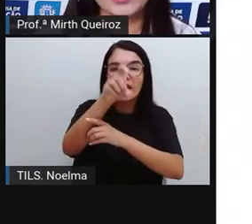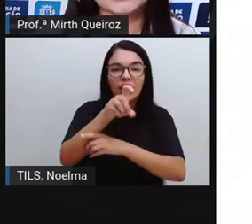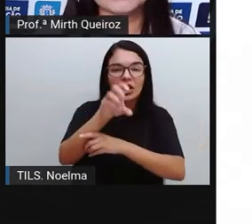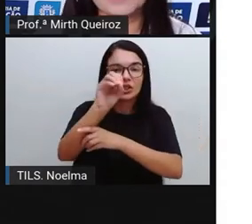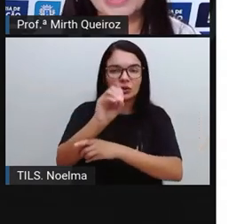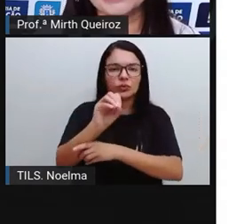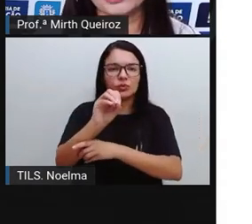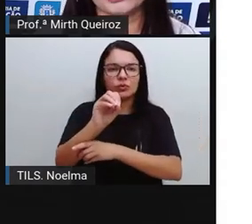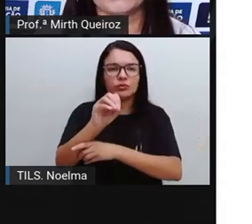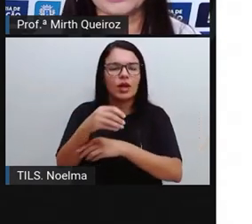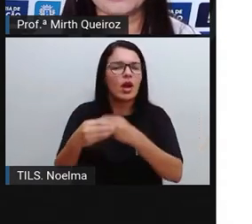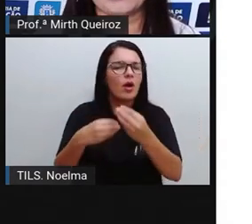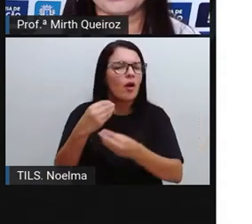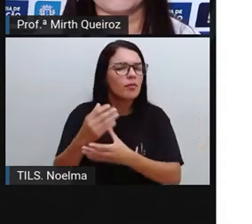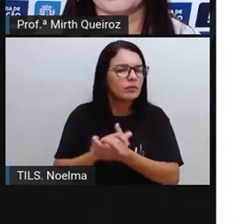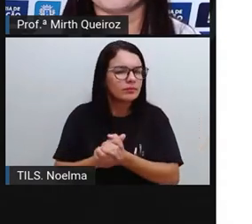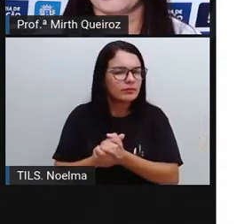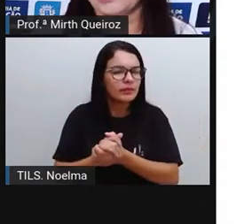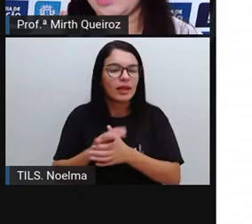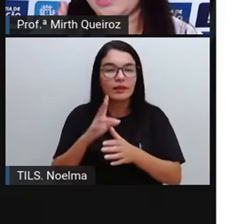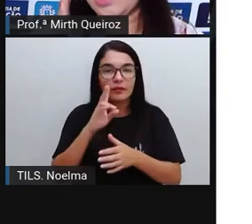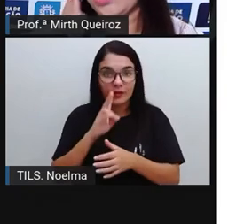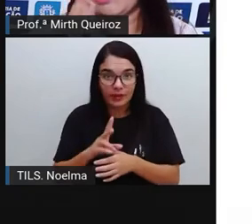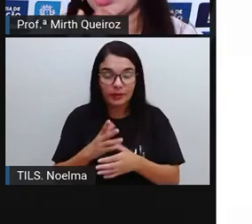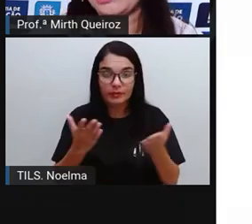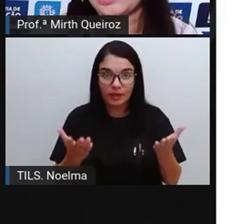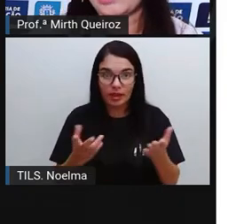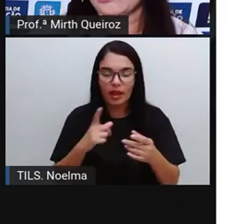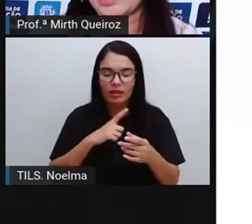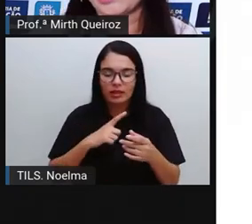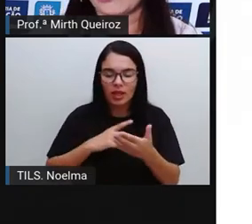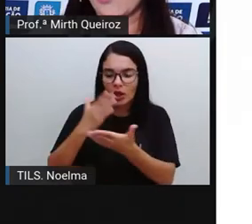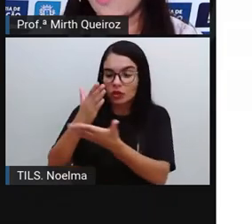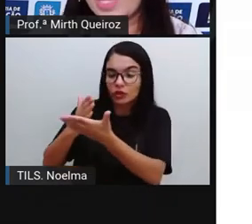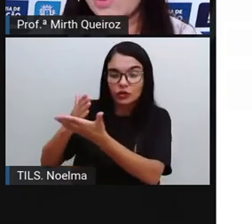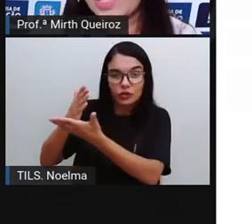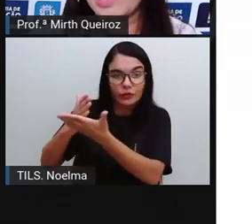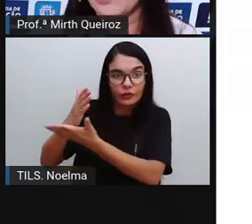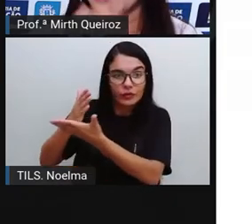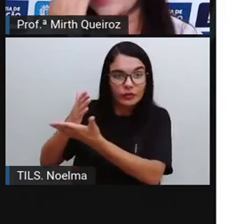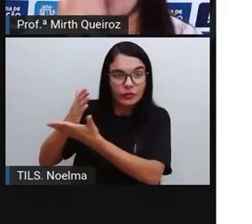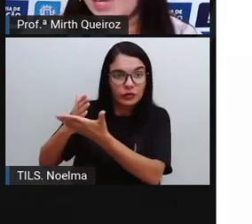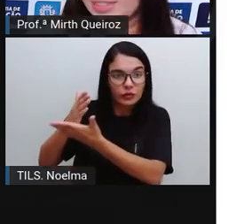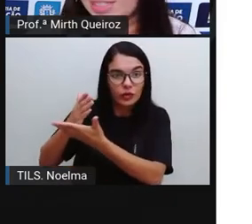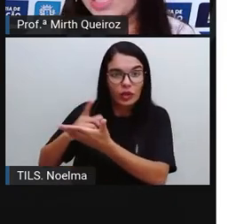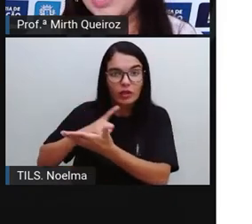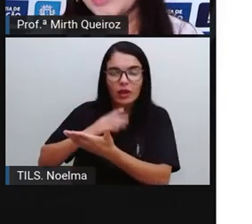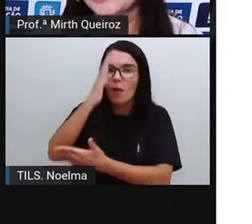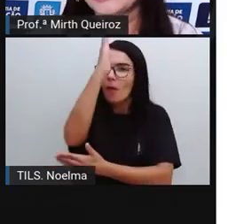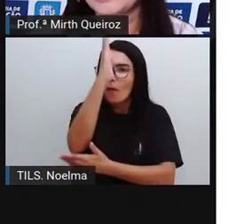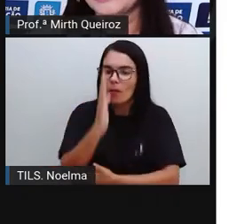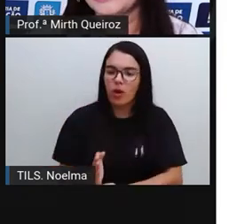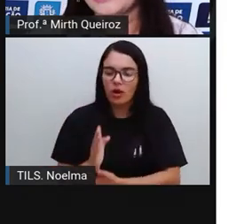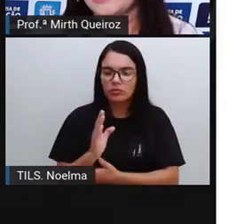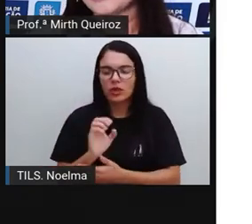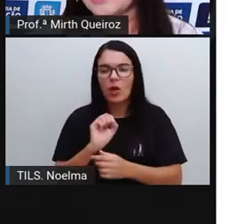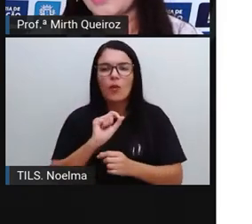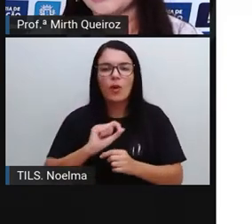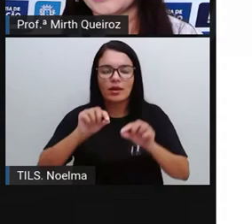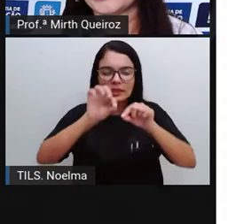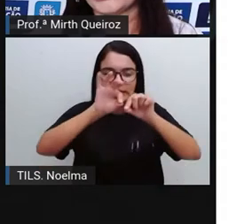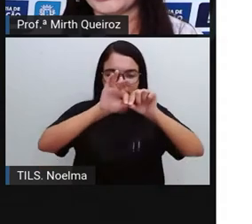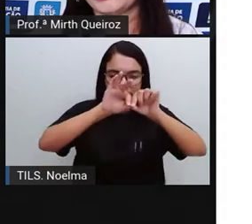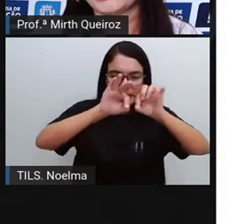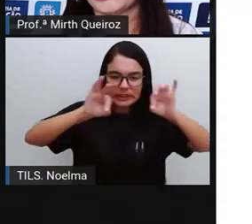duas partes de um elemento, elas são divididas ali, no caso, ao meio, por uma reta. Essa